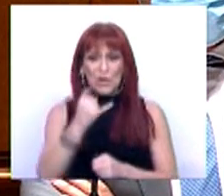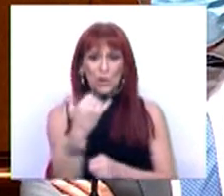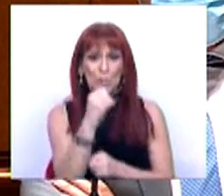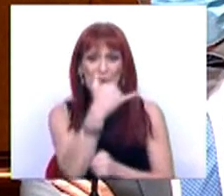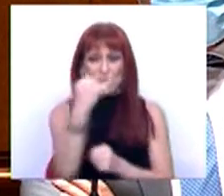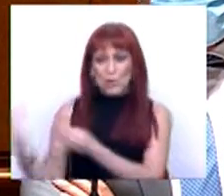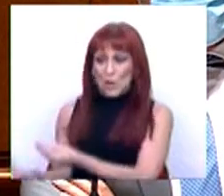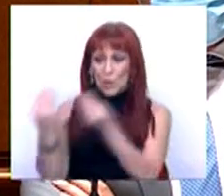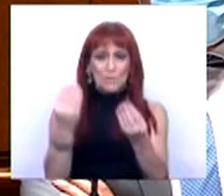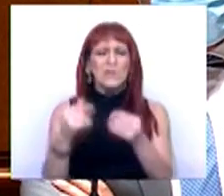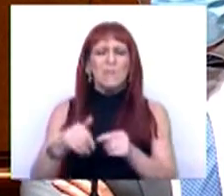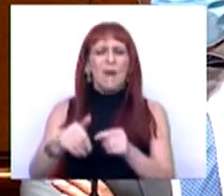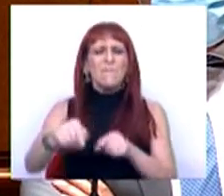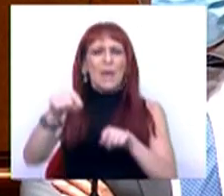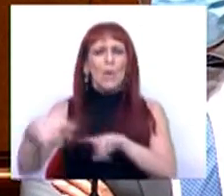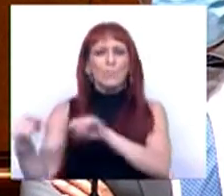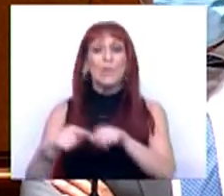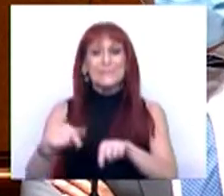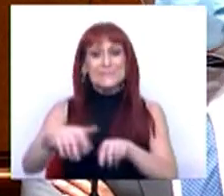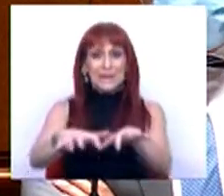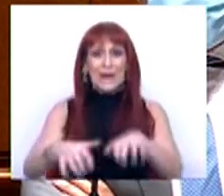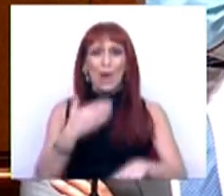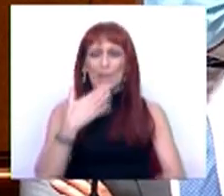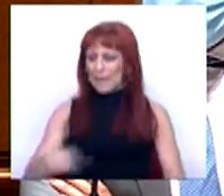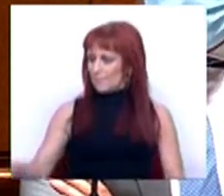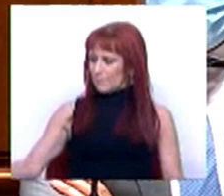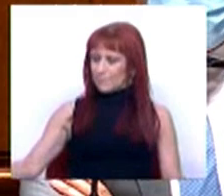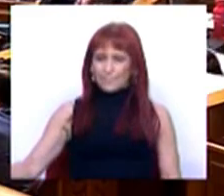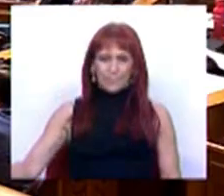apresentado e vai ser aqui debatido nesta Câmara. Muito obrigado.